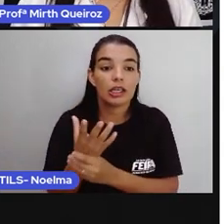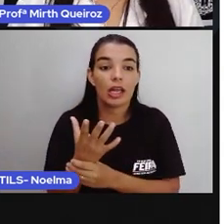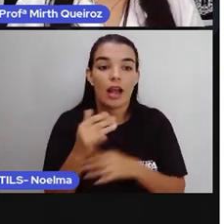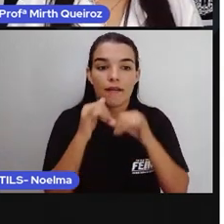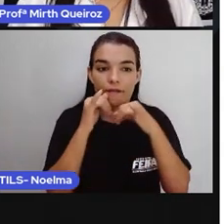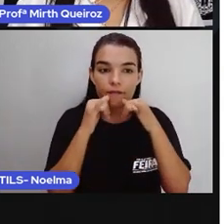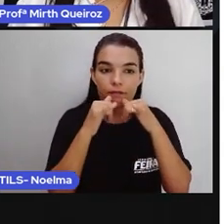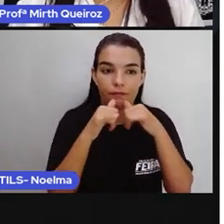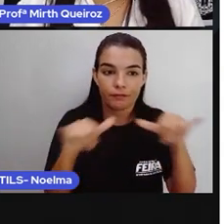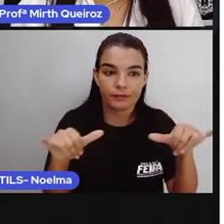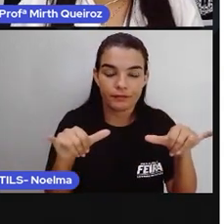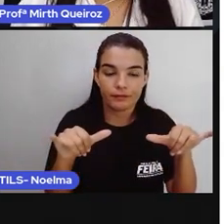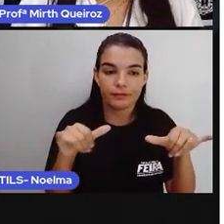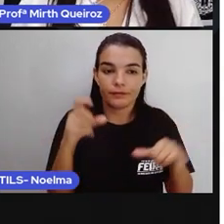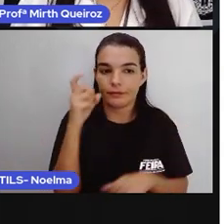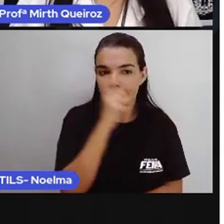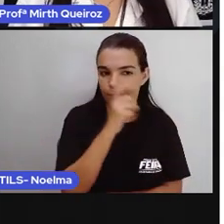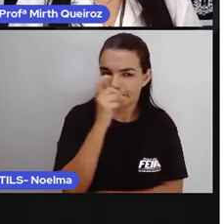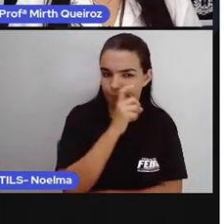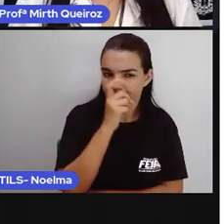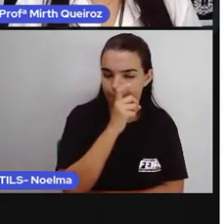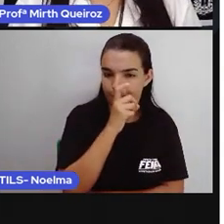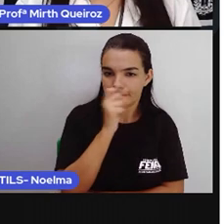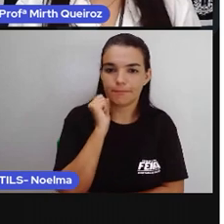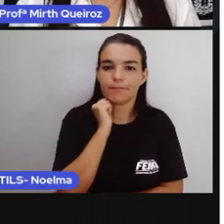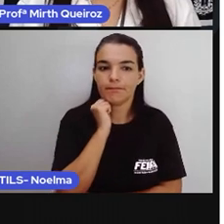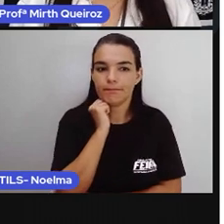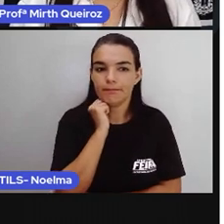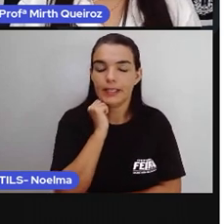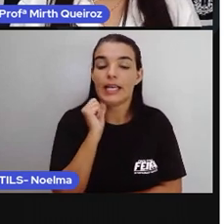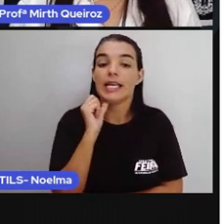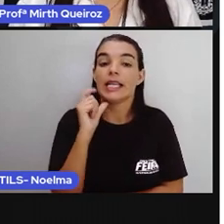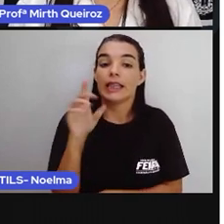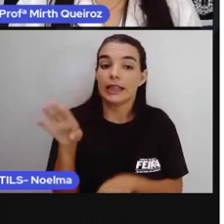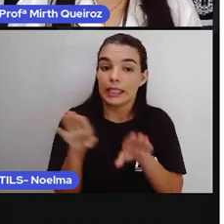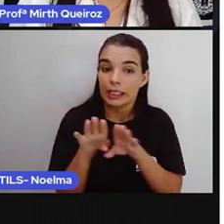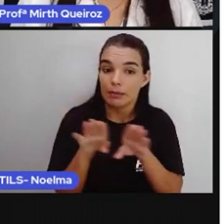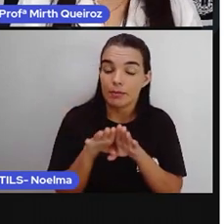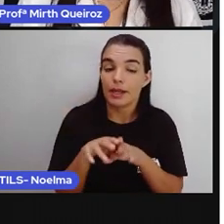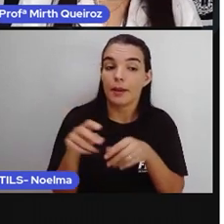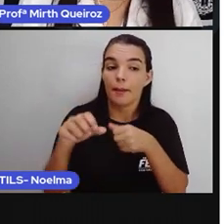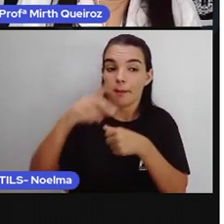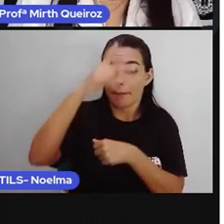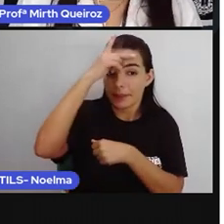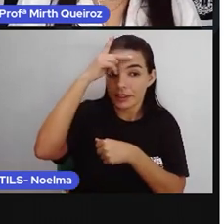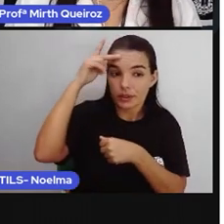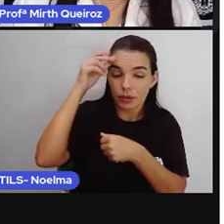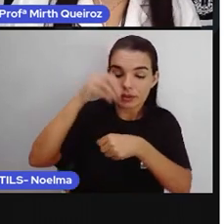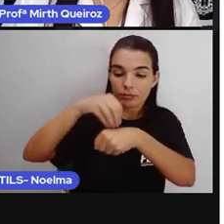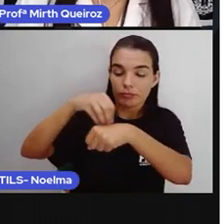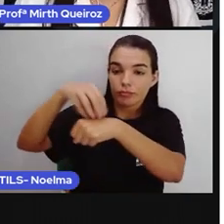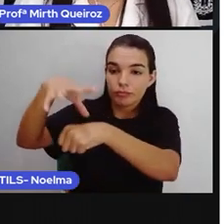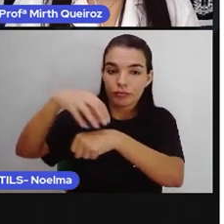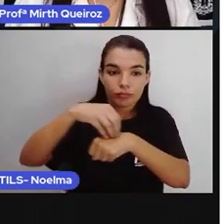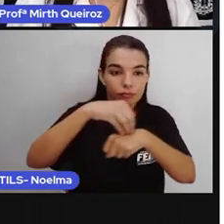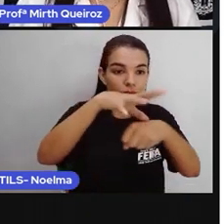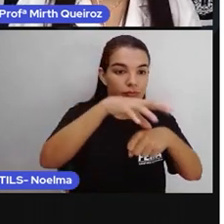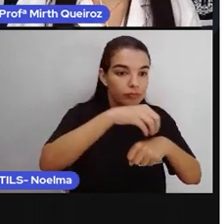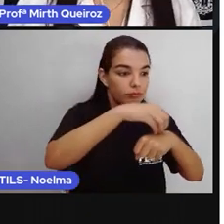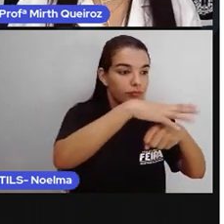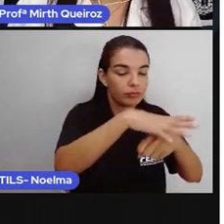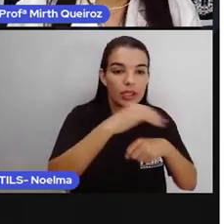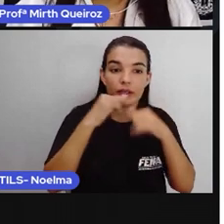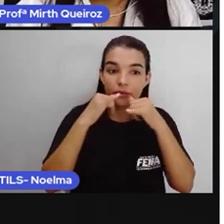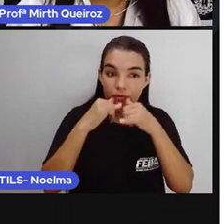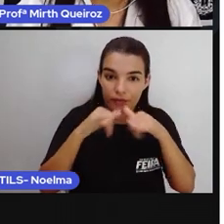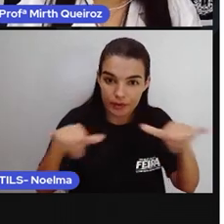notícias. Não é só quem cria fake news que está cometendo um crime. Quem passa adiante, quem transmite essa fake news